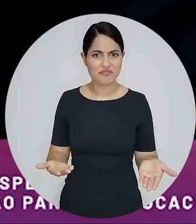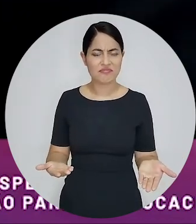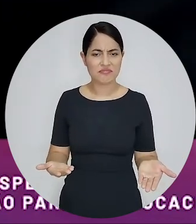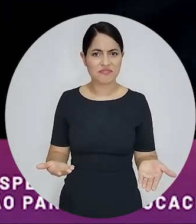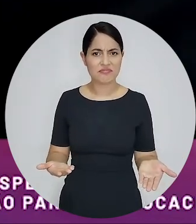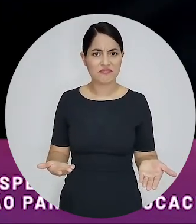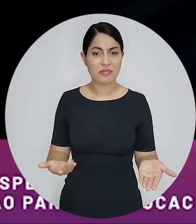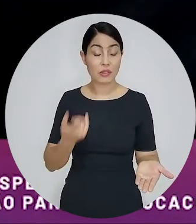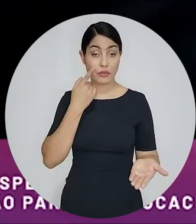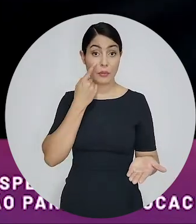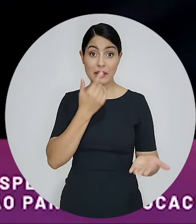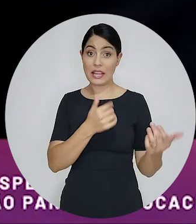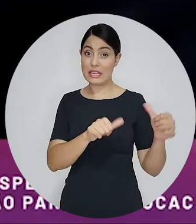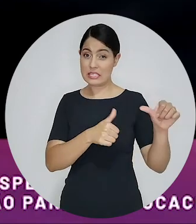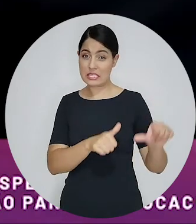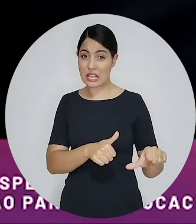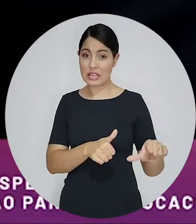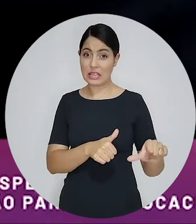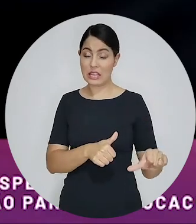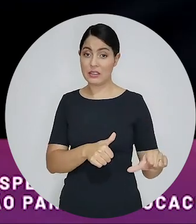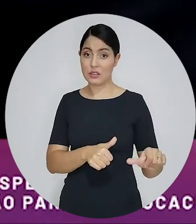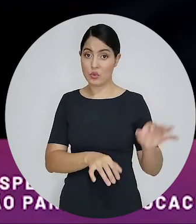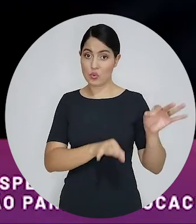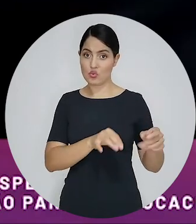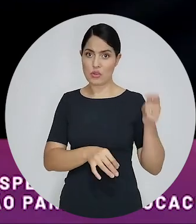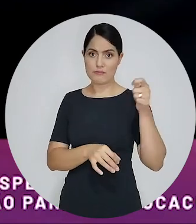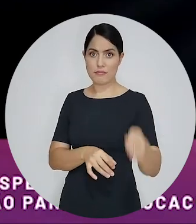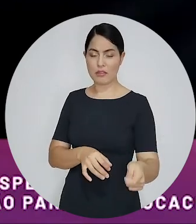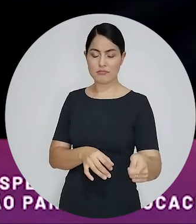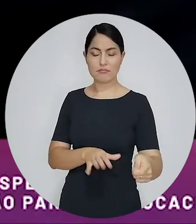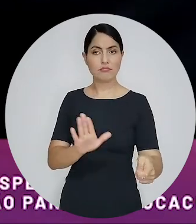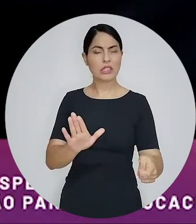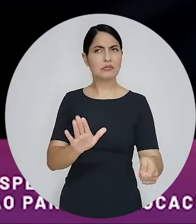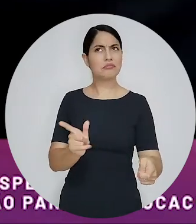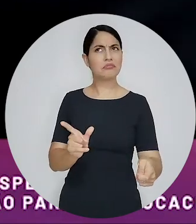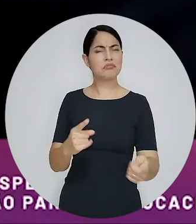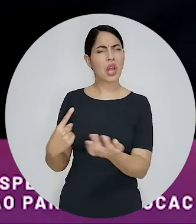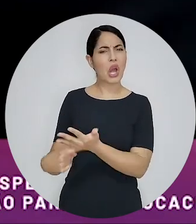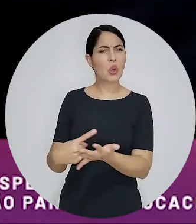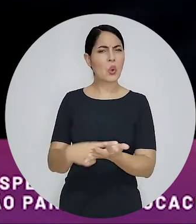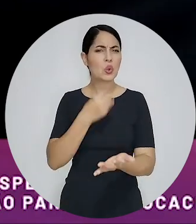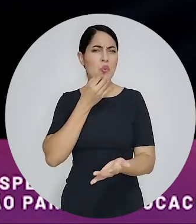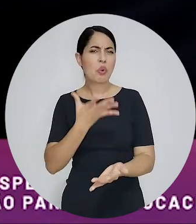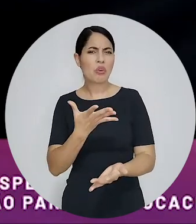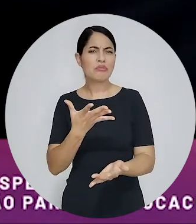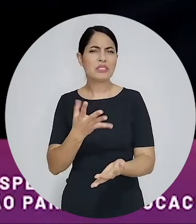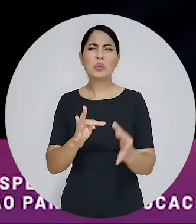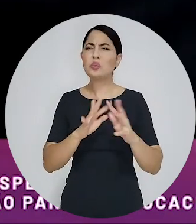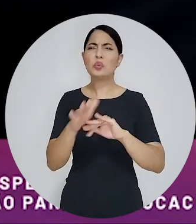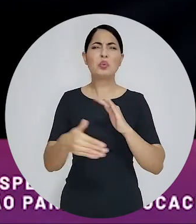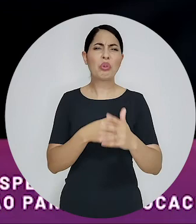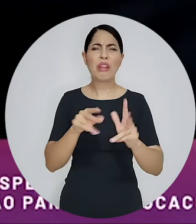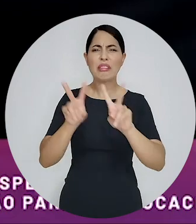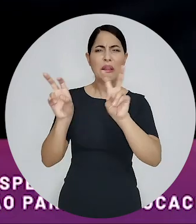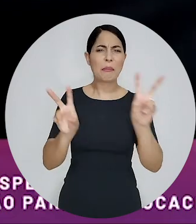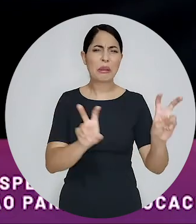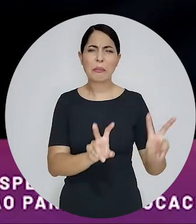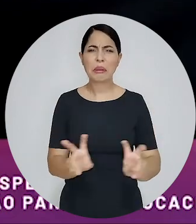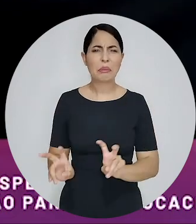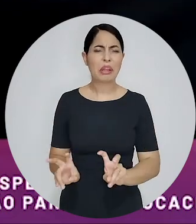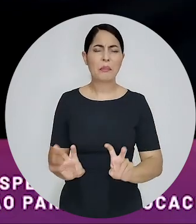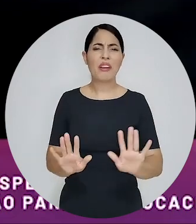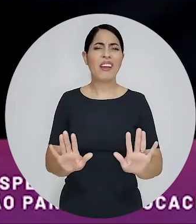mais vale a sentença eu estou presumindo e mais vale um acordo bom tá bom tá tudo isso muito subjetivo então